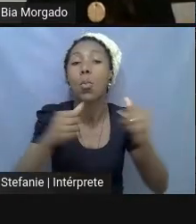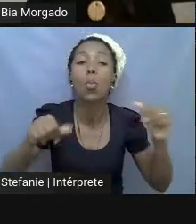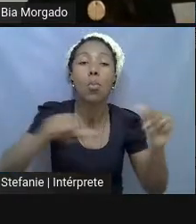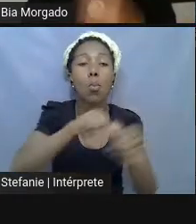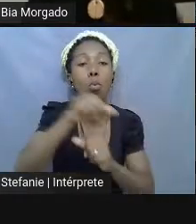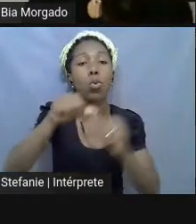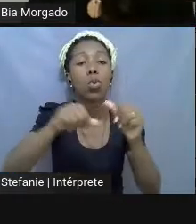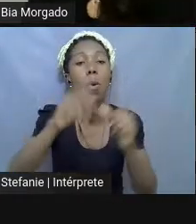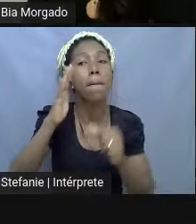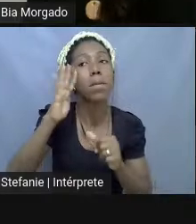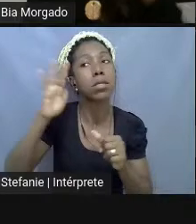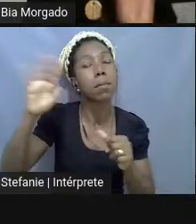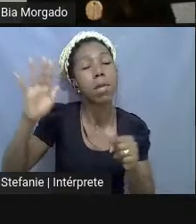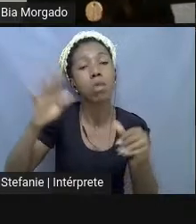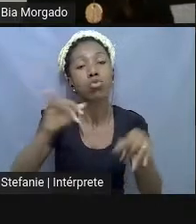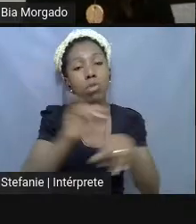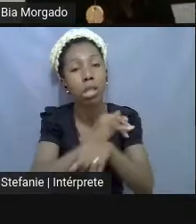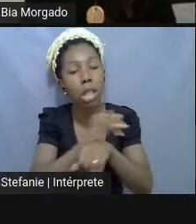pensada,